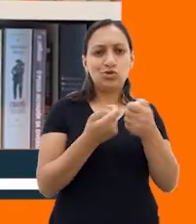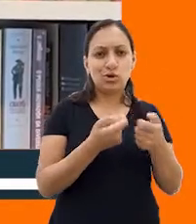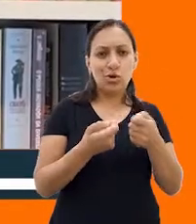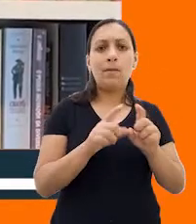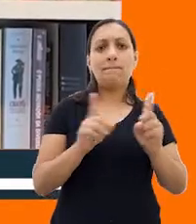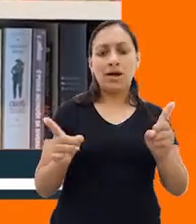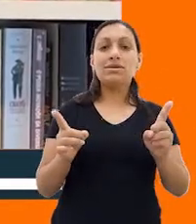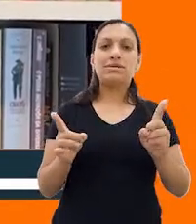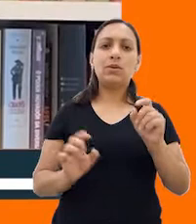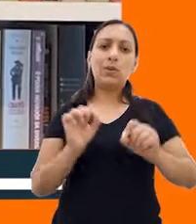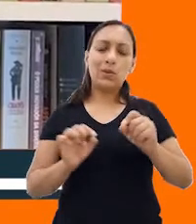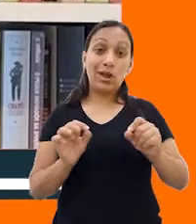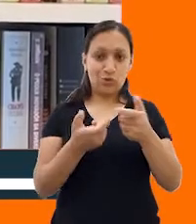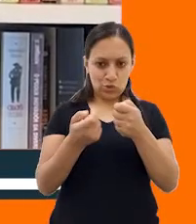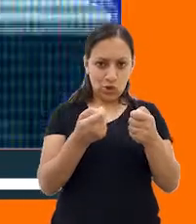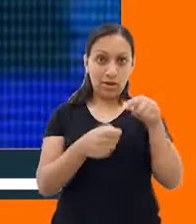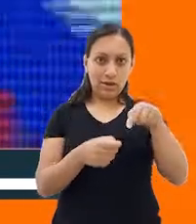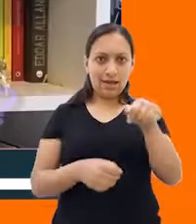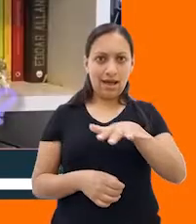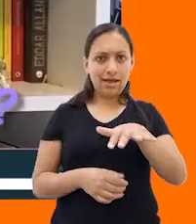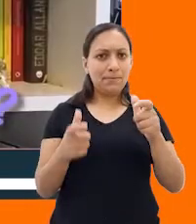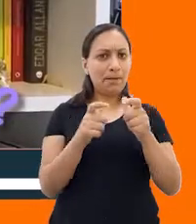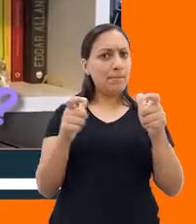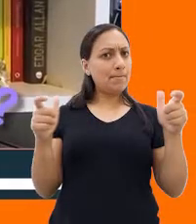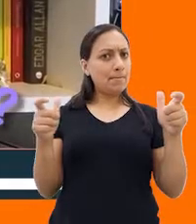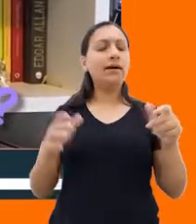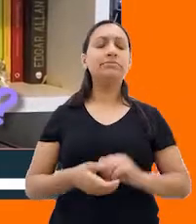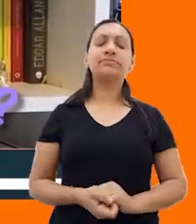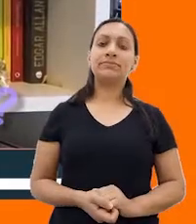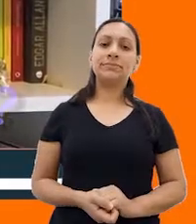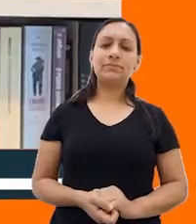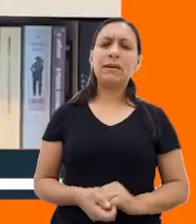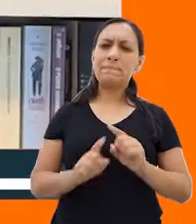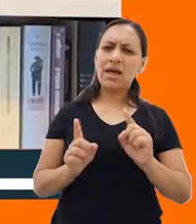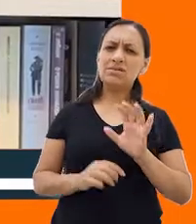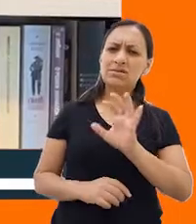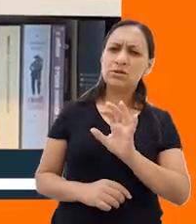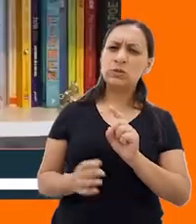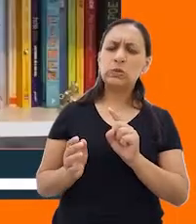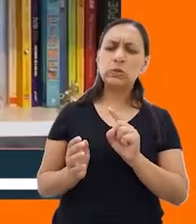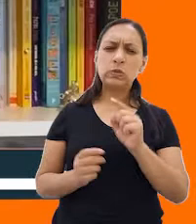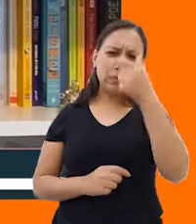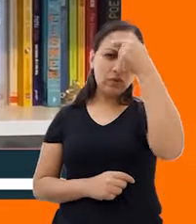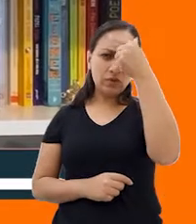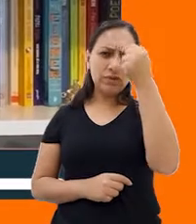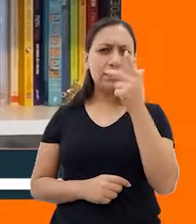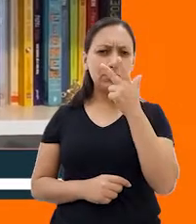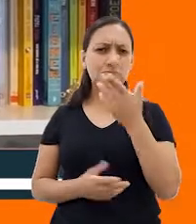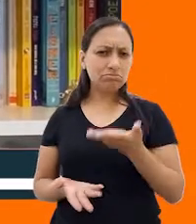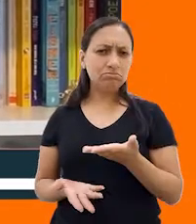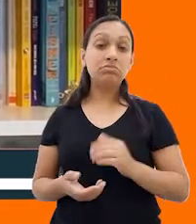o mercado de jogos venha crescendo muito ultimamente. Mas isso é uma graduação mesmo? Já ouvi também. É óbvio que é uma